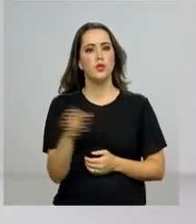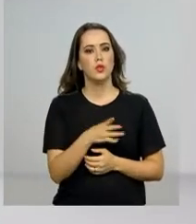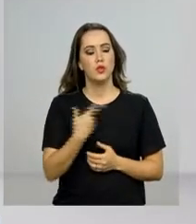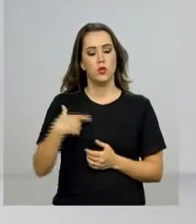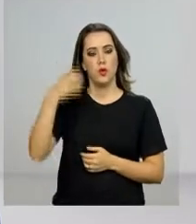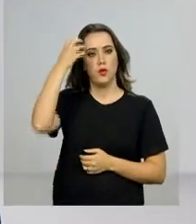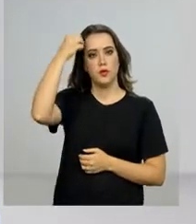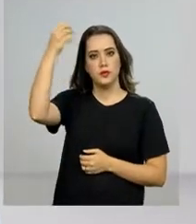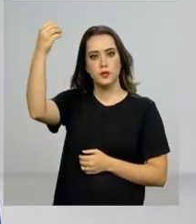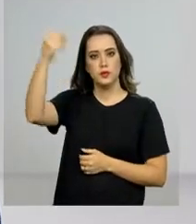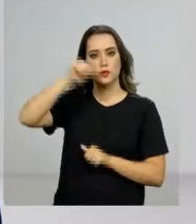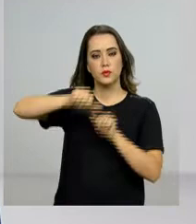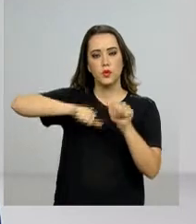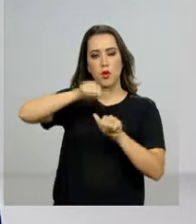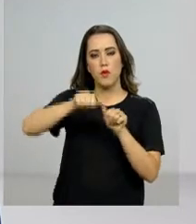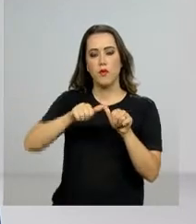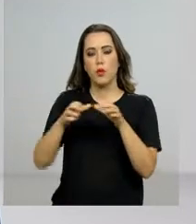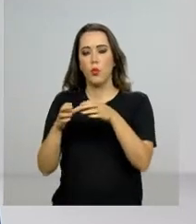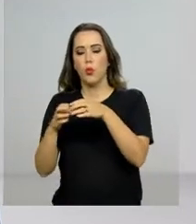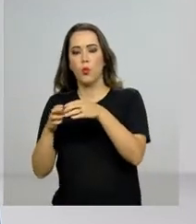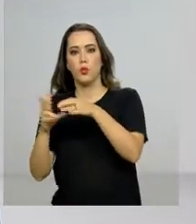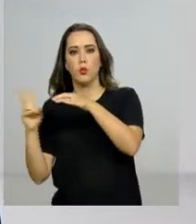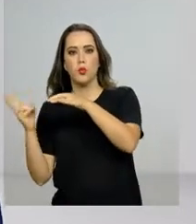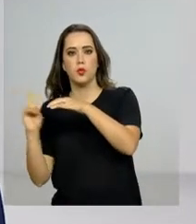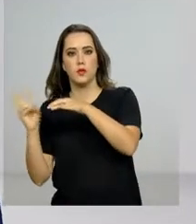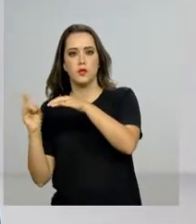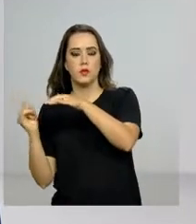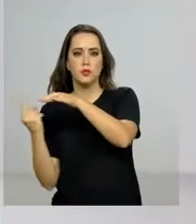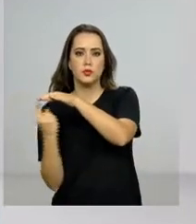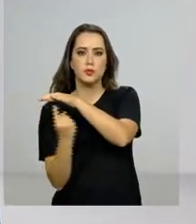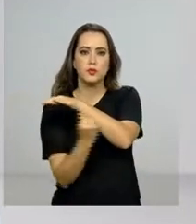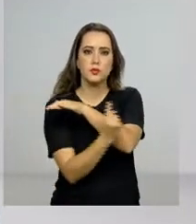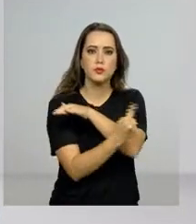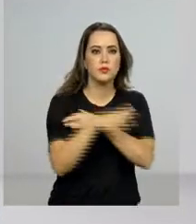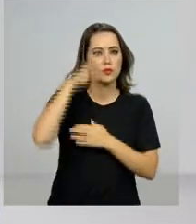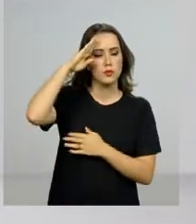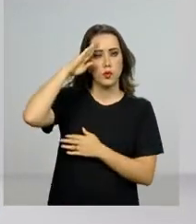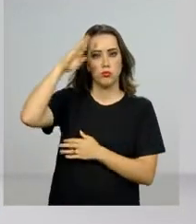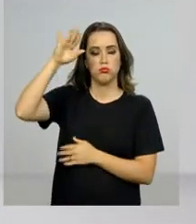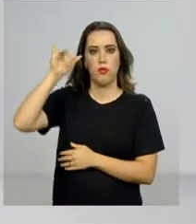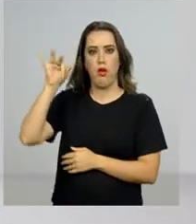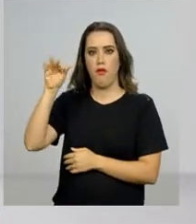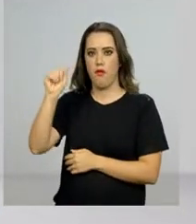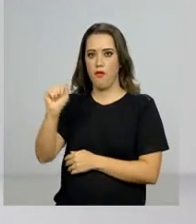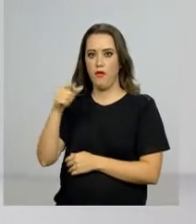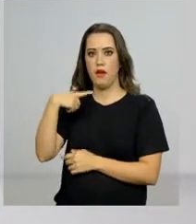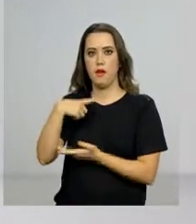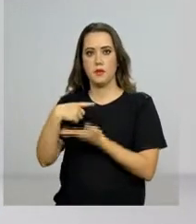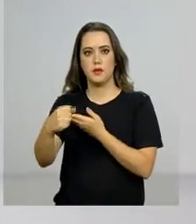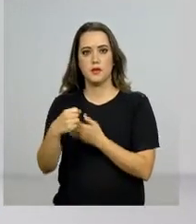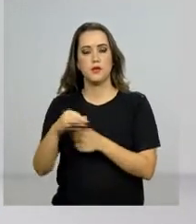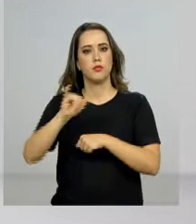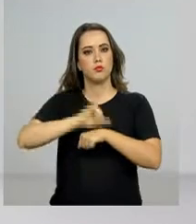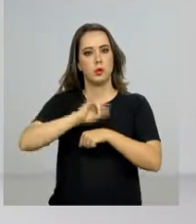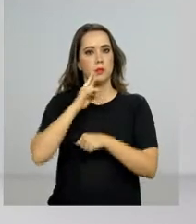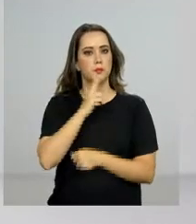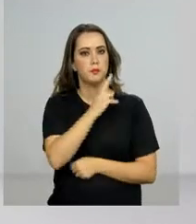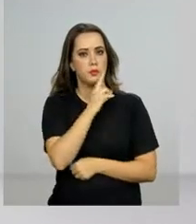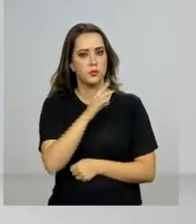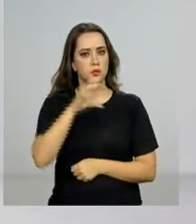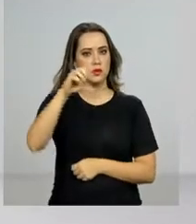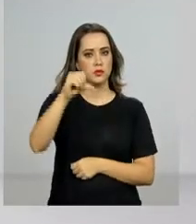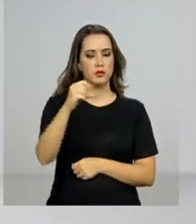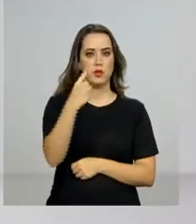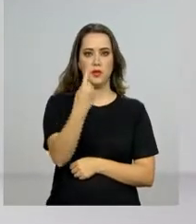mais uma etapa da interiorização dos imigrantes venezuelanos. O voo da Força Aérea Brasileira saiu de Boa Vista, em Roraima, com